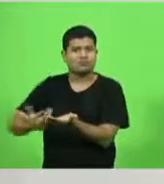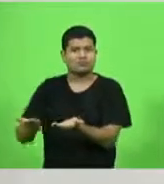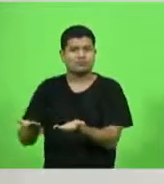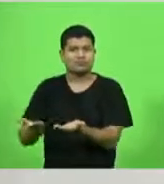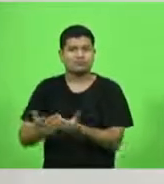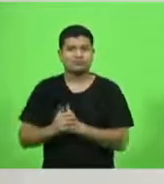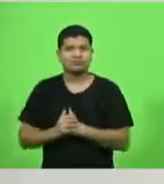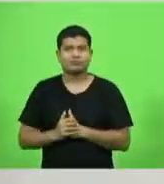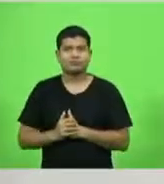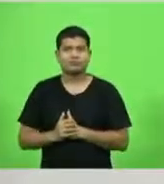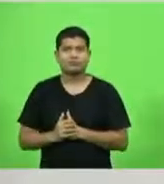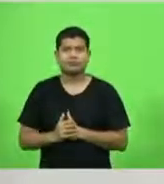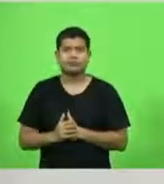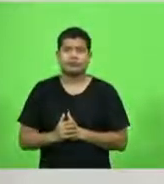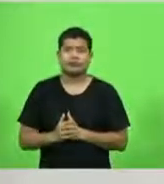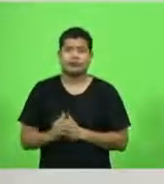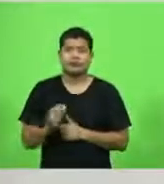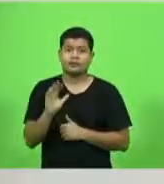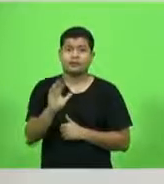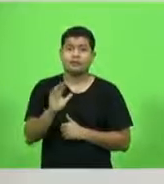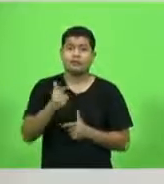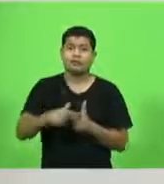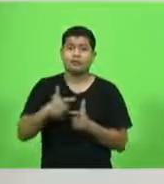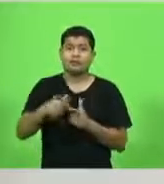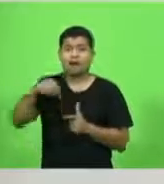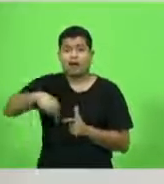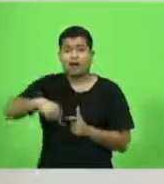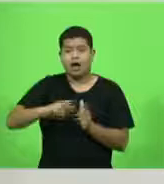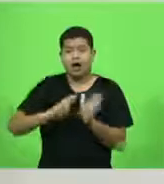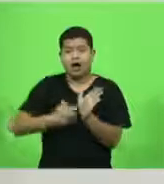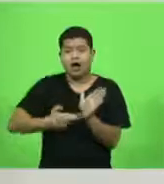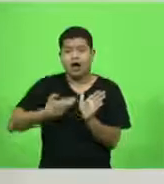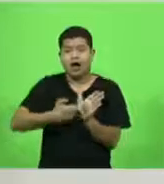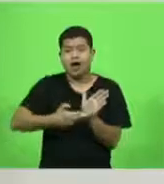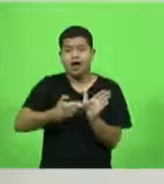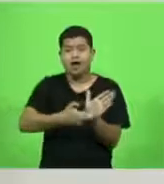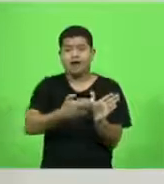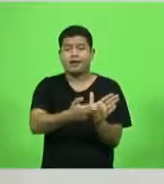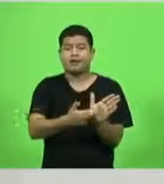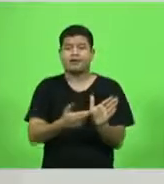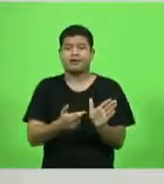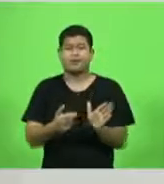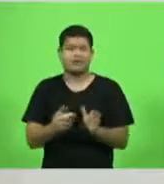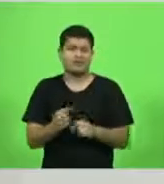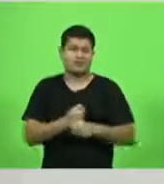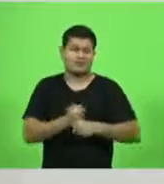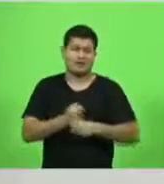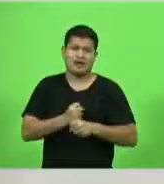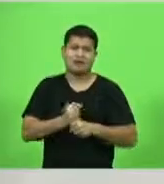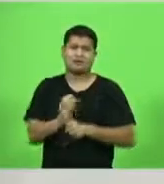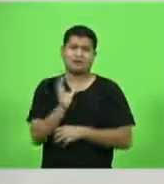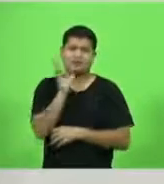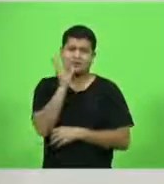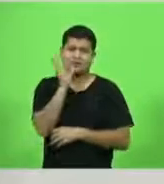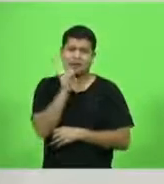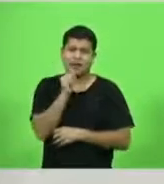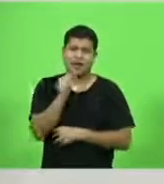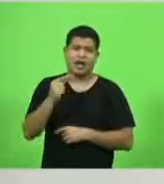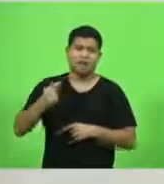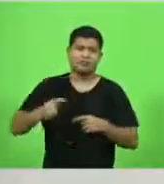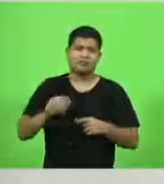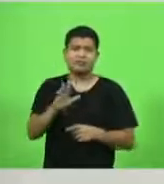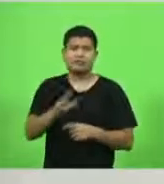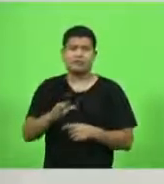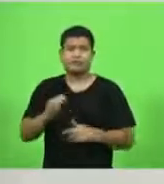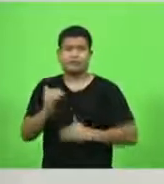O problema das ferrovias no Brasil se arasta há muitos anos. e não se avança